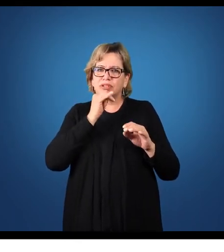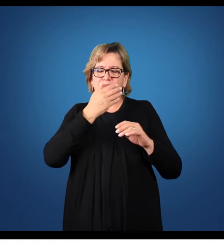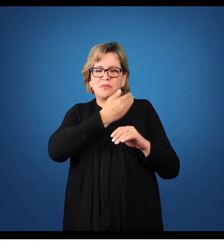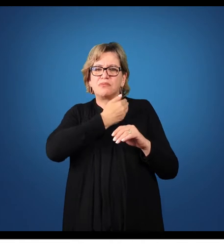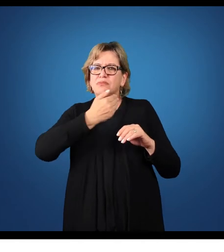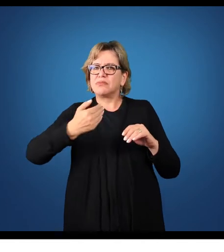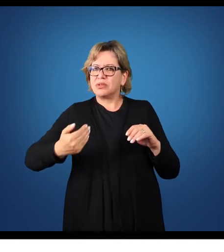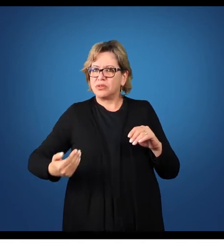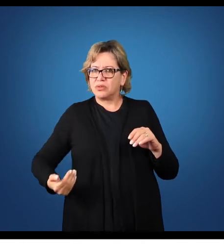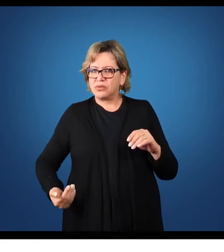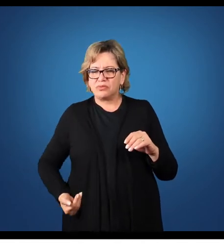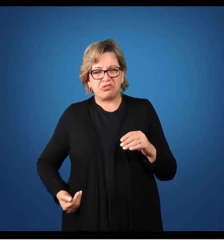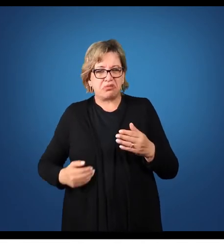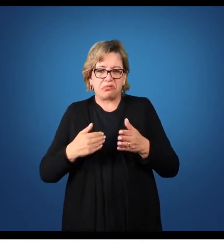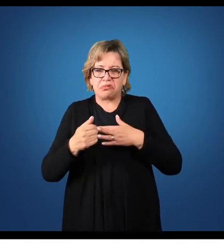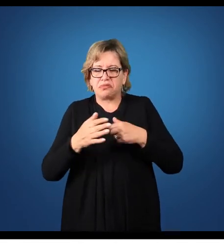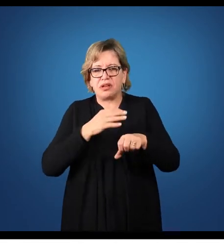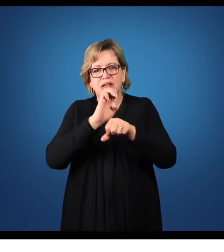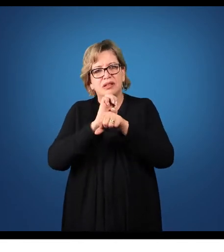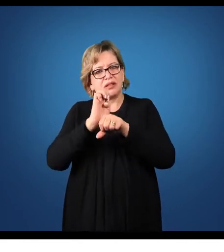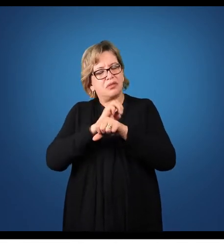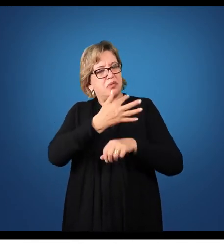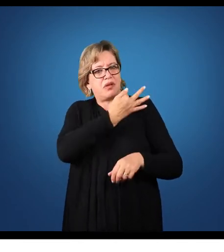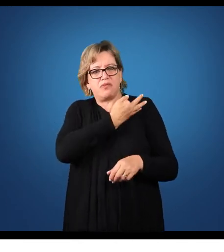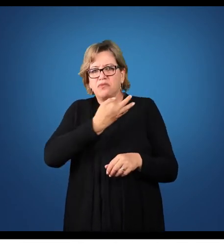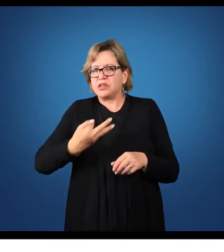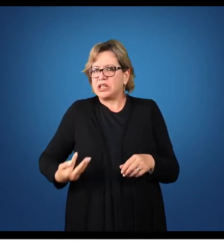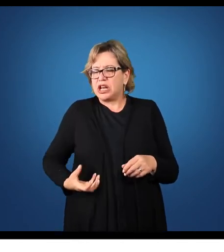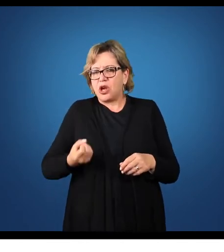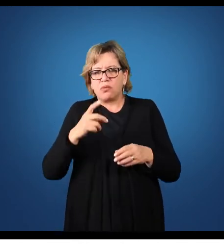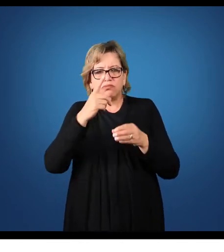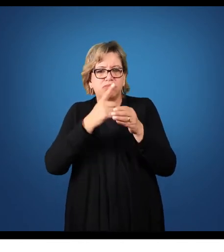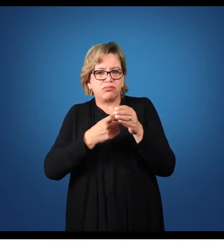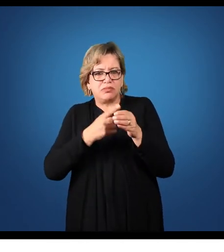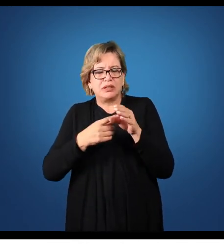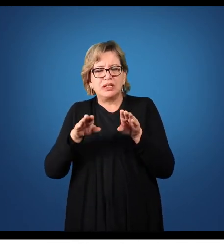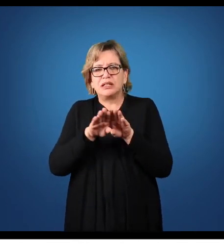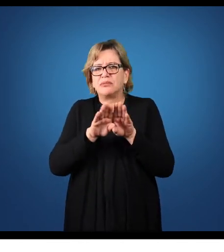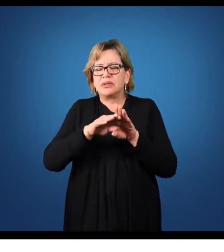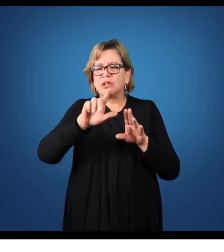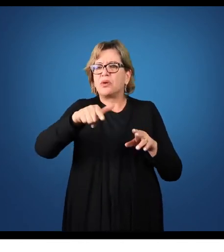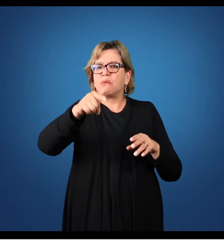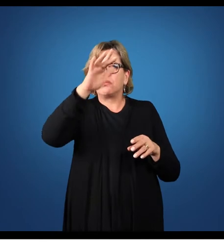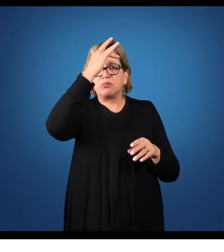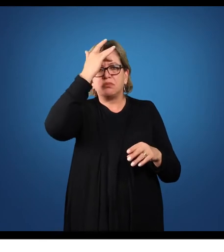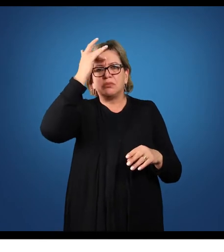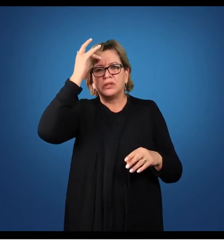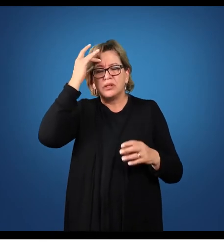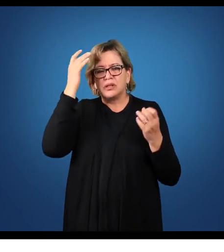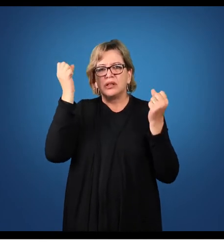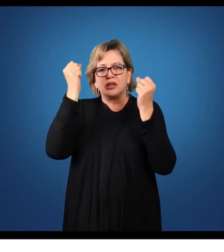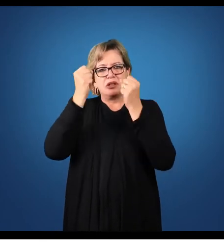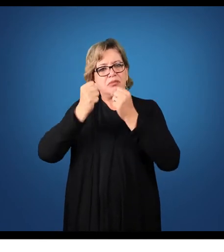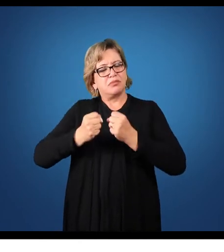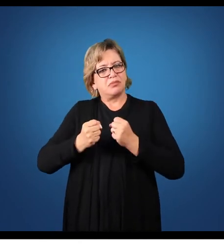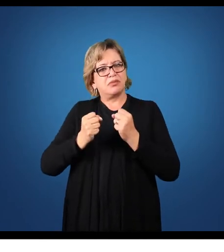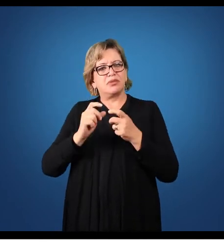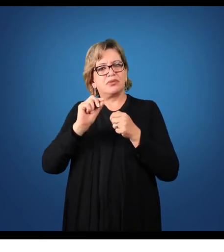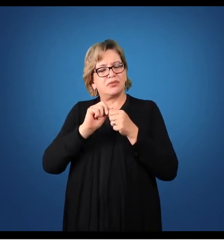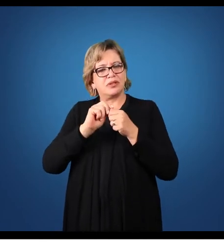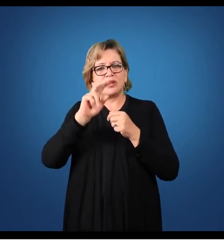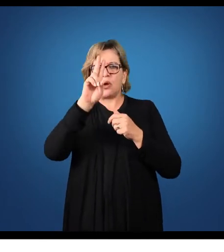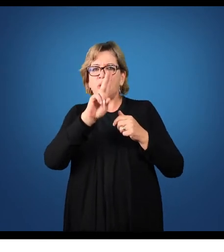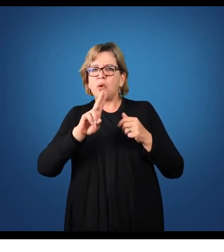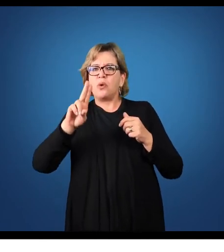o governo, seja estadual, federal ou municipal, os investidores e outras pessoas que possam fazer